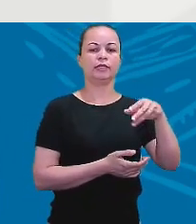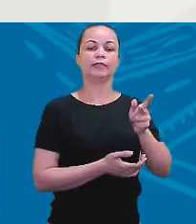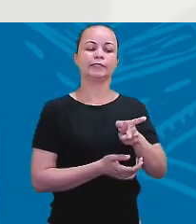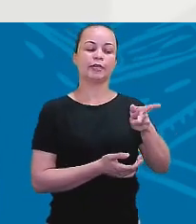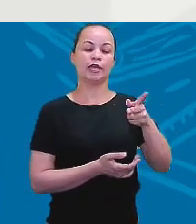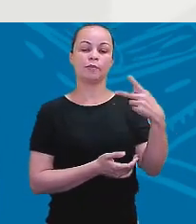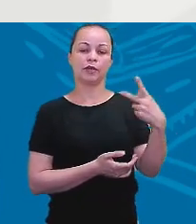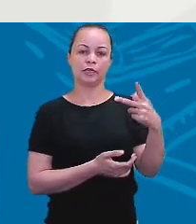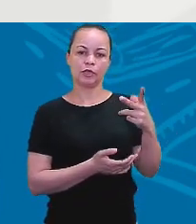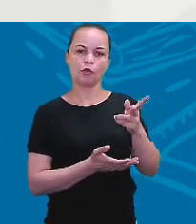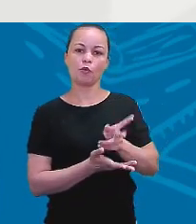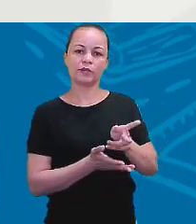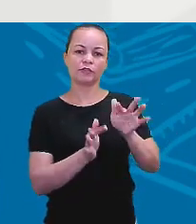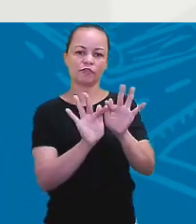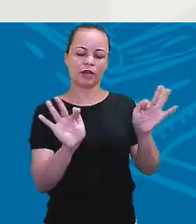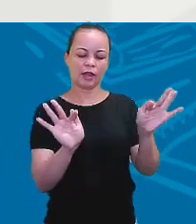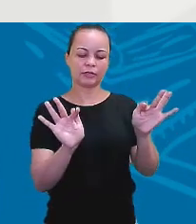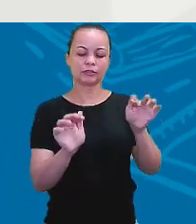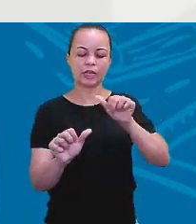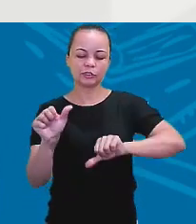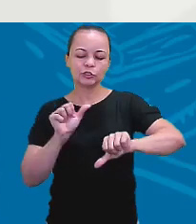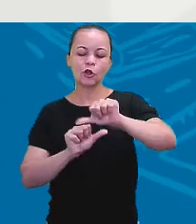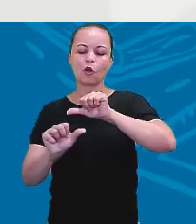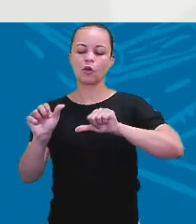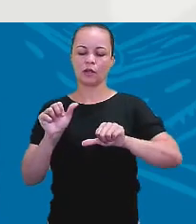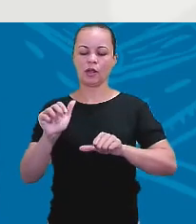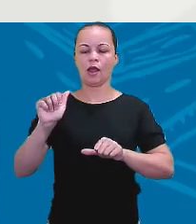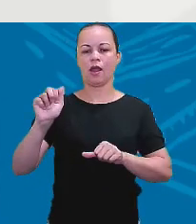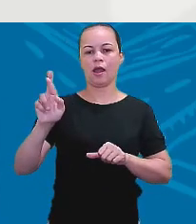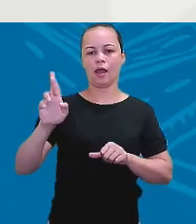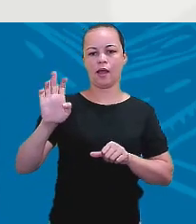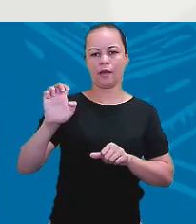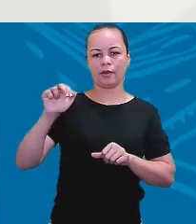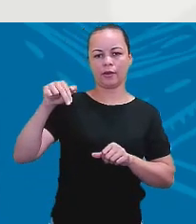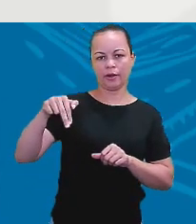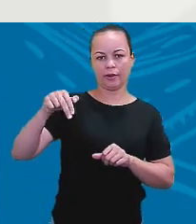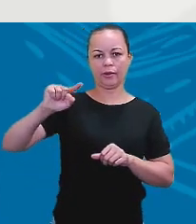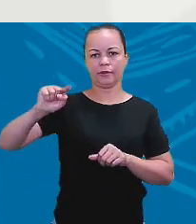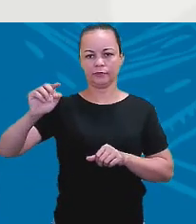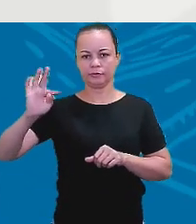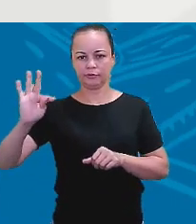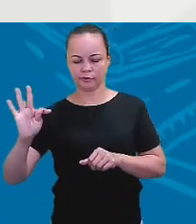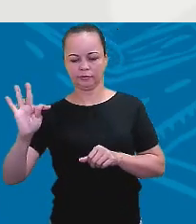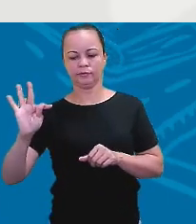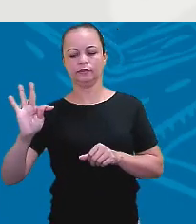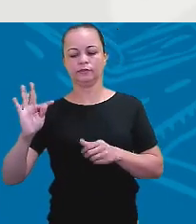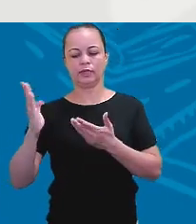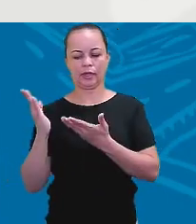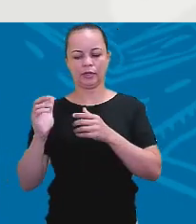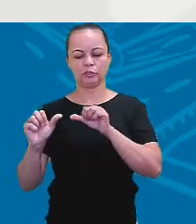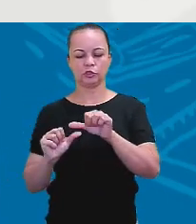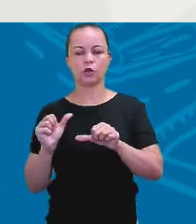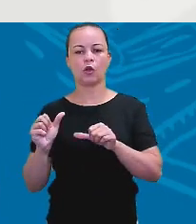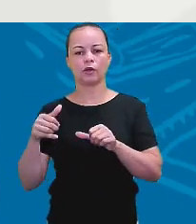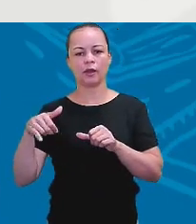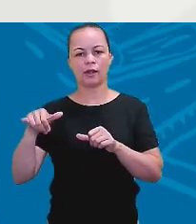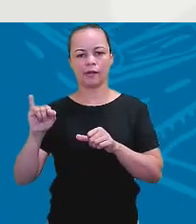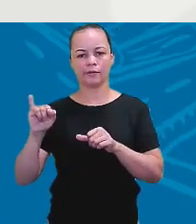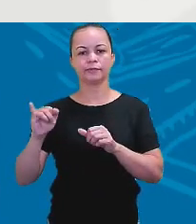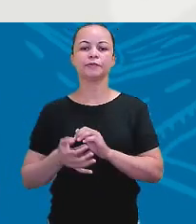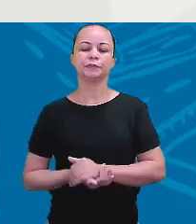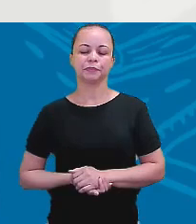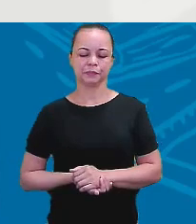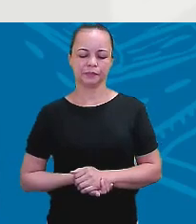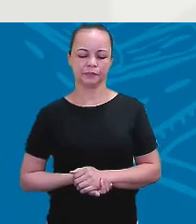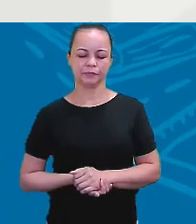começar por I am, você vai trocar por aren't I. Isso aí é irregular. Beleza? Bem, quando